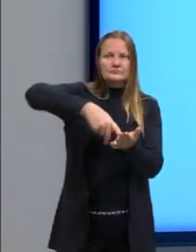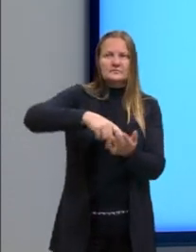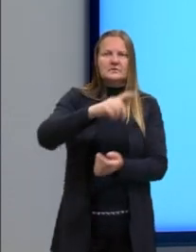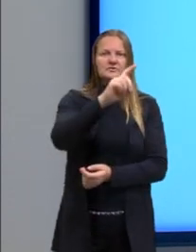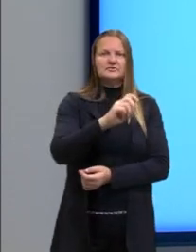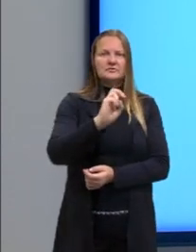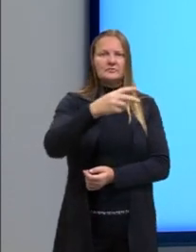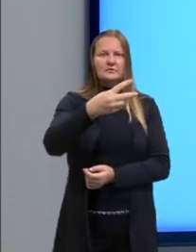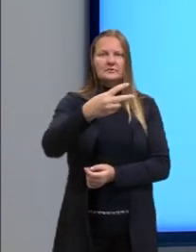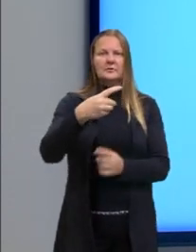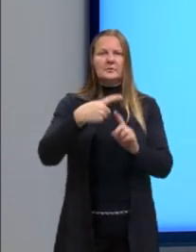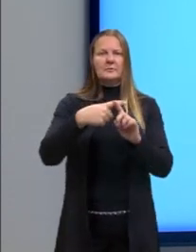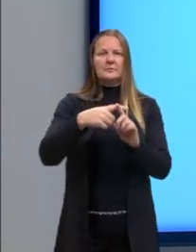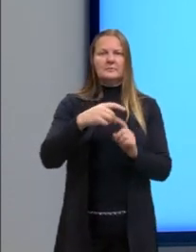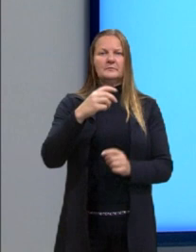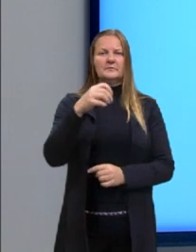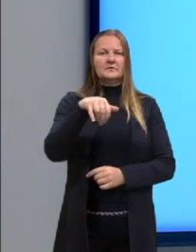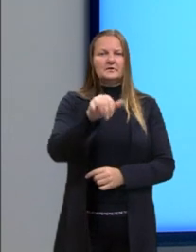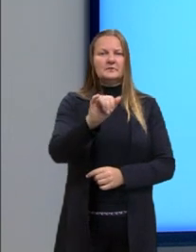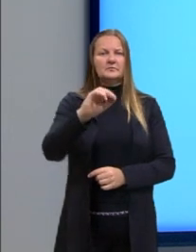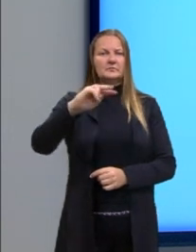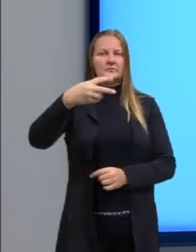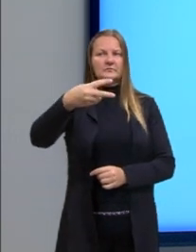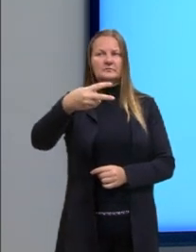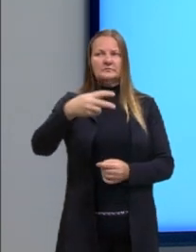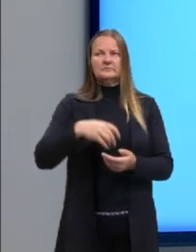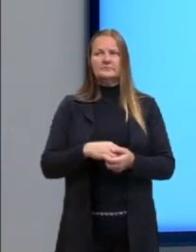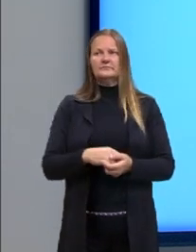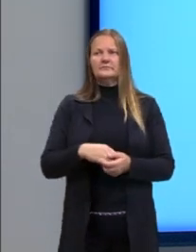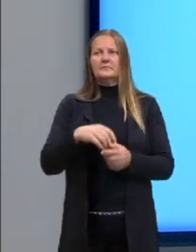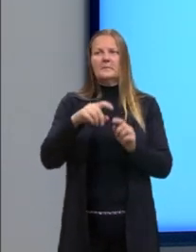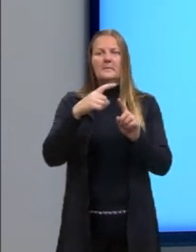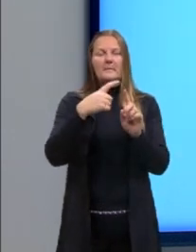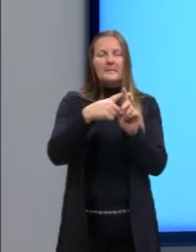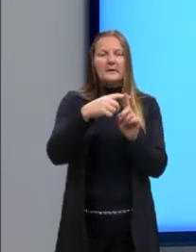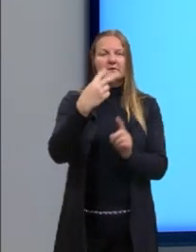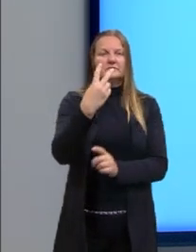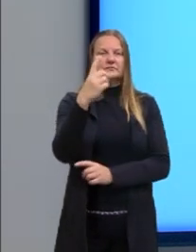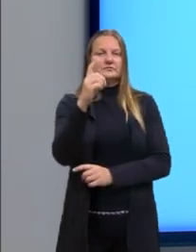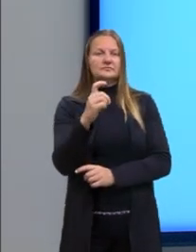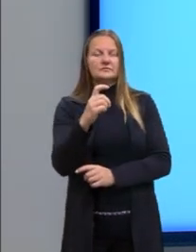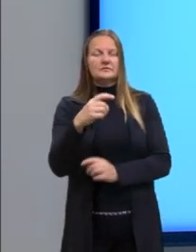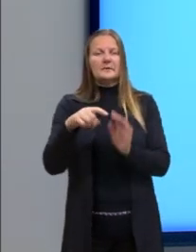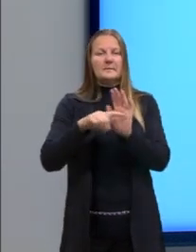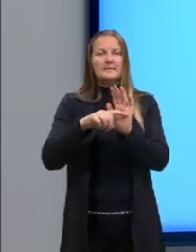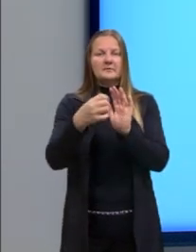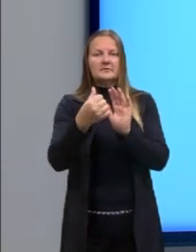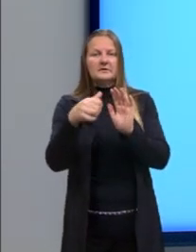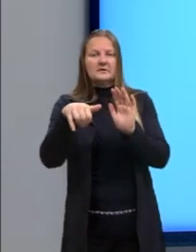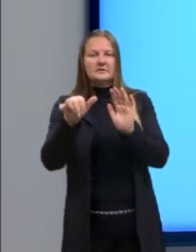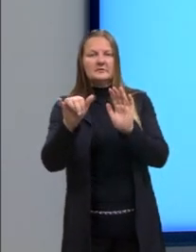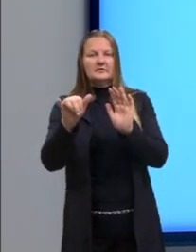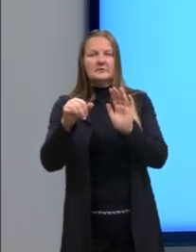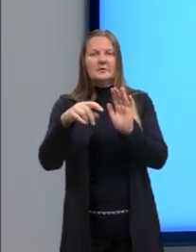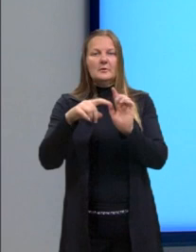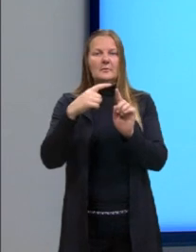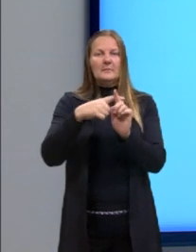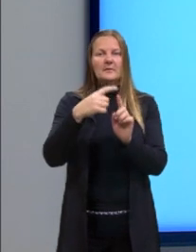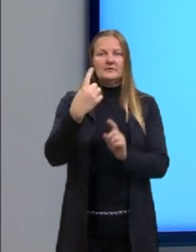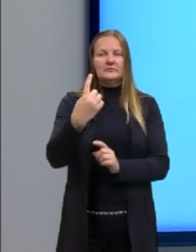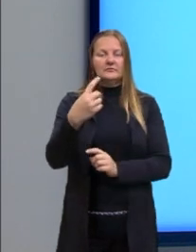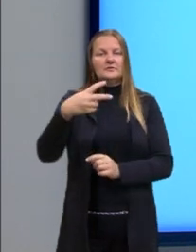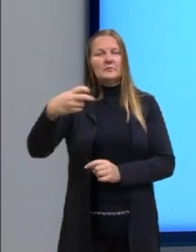x² mais y² mais 2x menos 6y mais 1